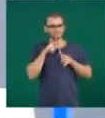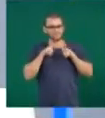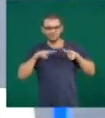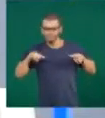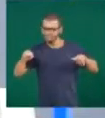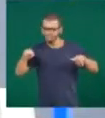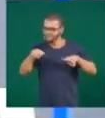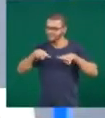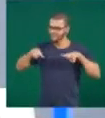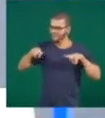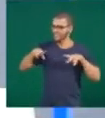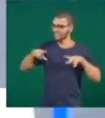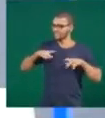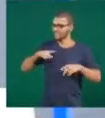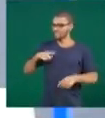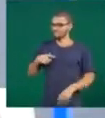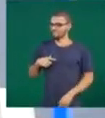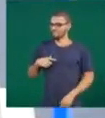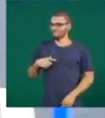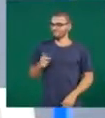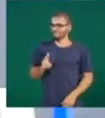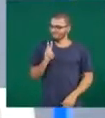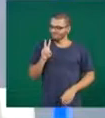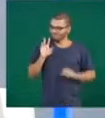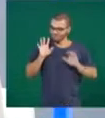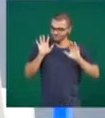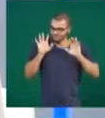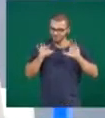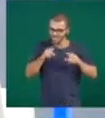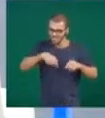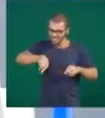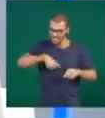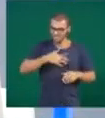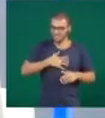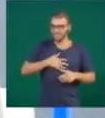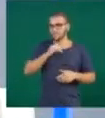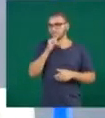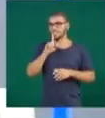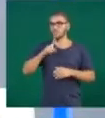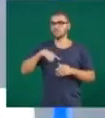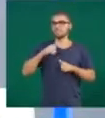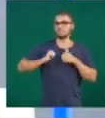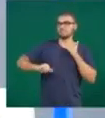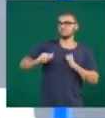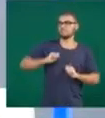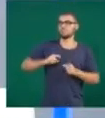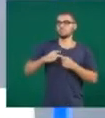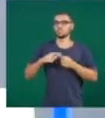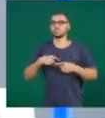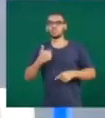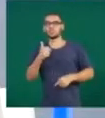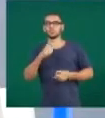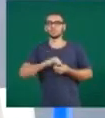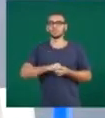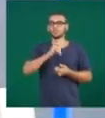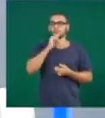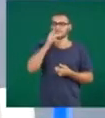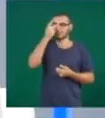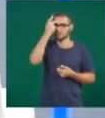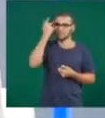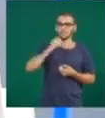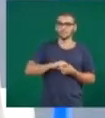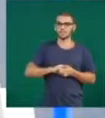ao invés de ficar alimentando a ansiedade pelo que ela não tem, pelo que ela não possui. Existe uma frase que fala que quem olha